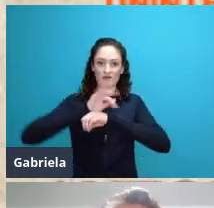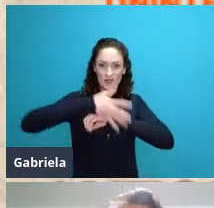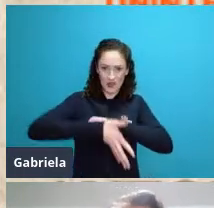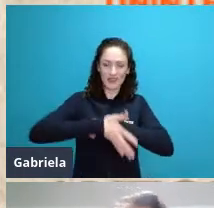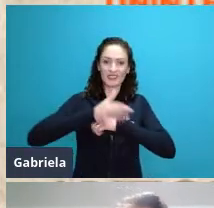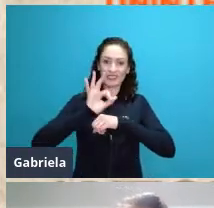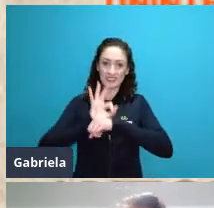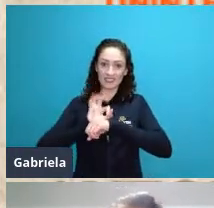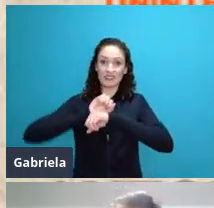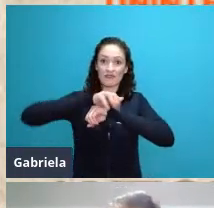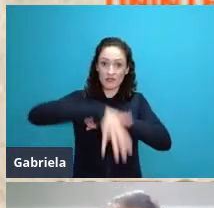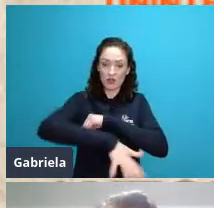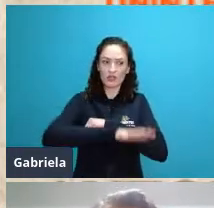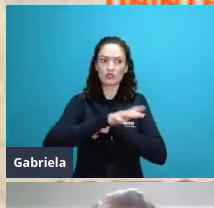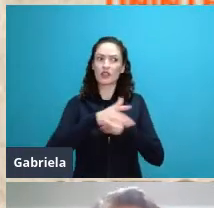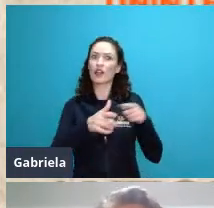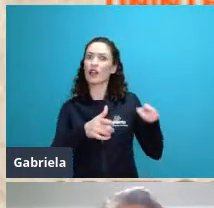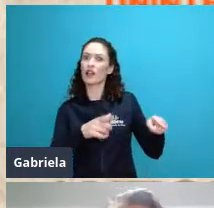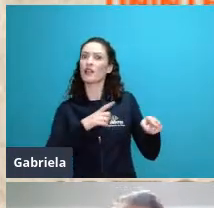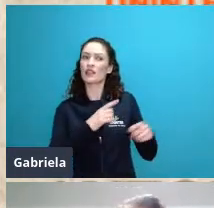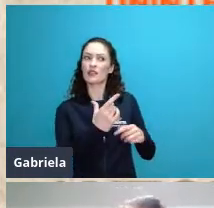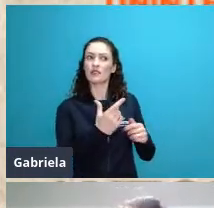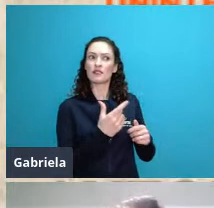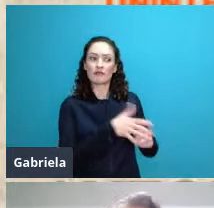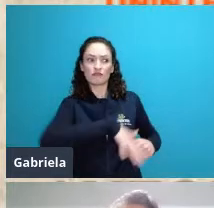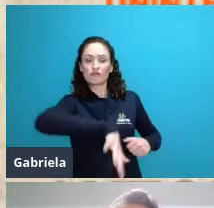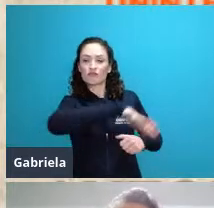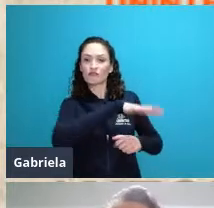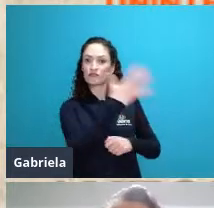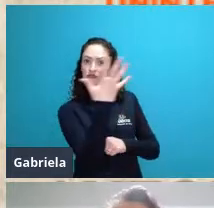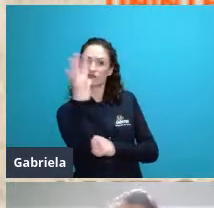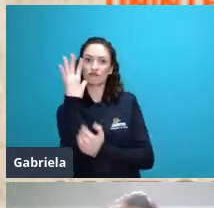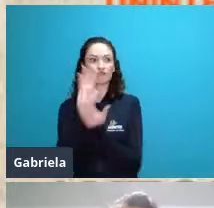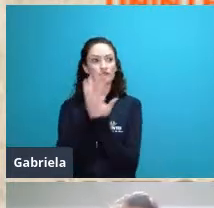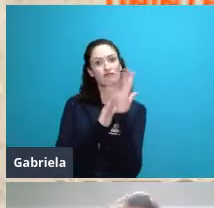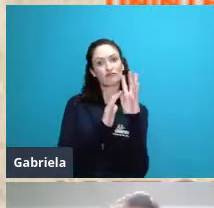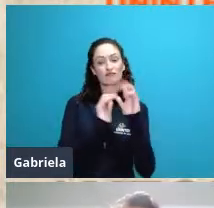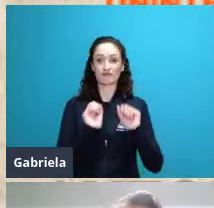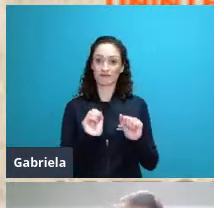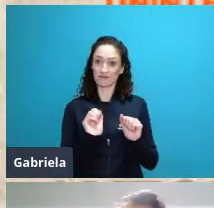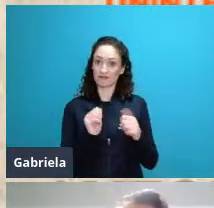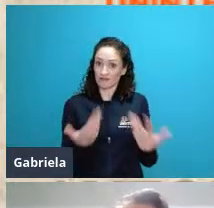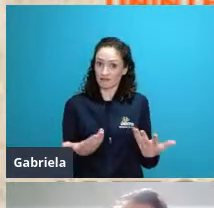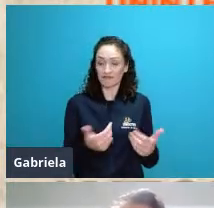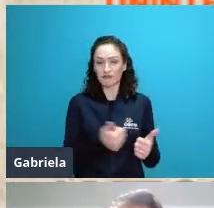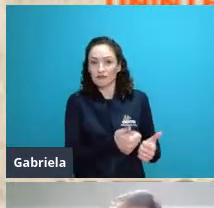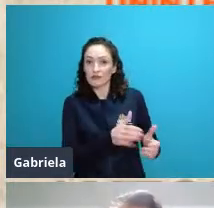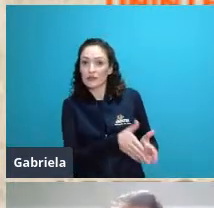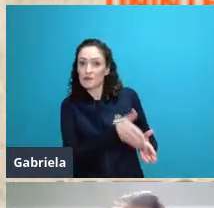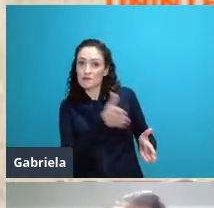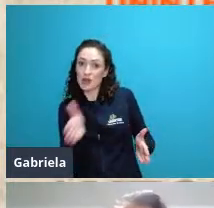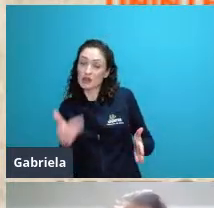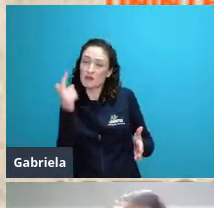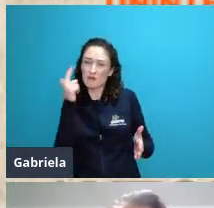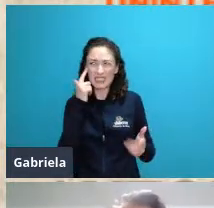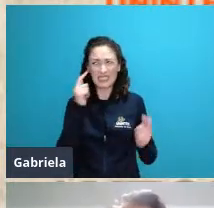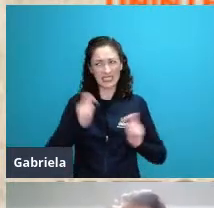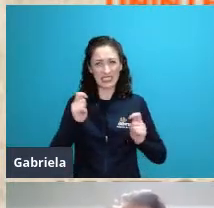tido hoje uma discussão muito forte sobre a reabertura da estrada do Colono que vai cortar o parque etc